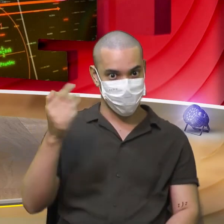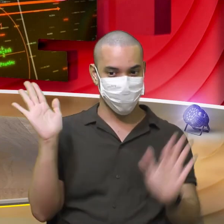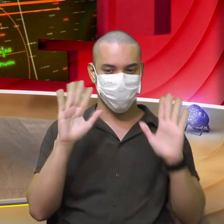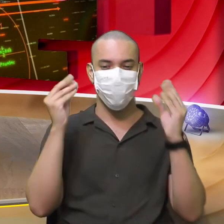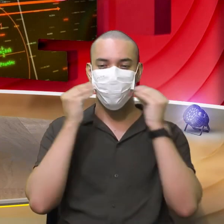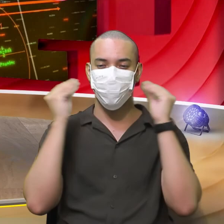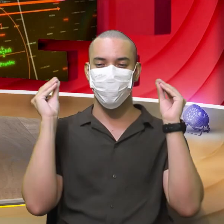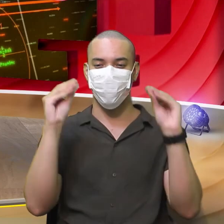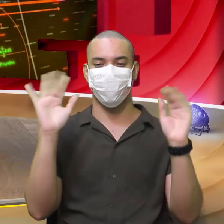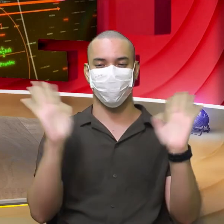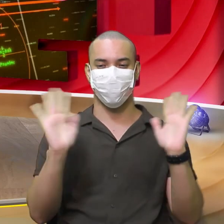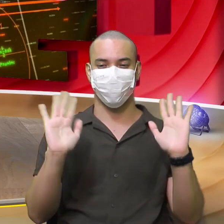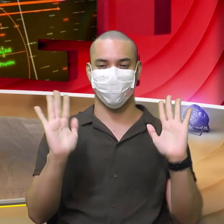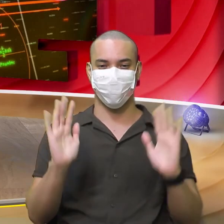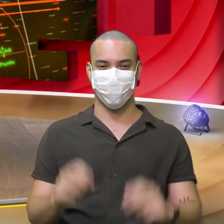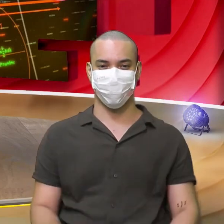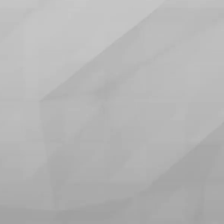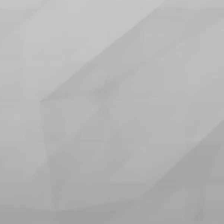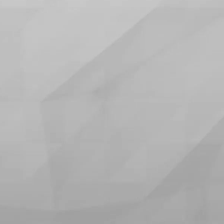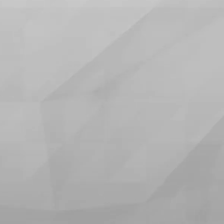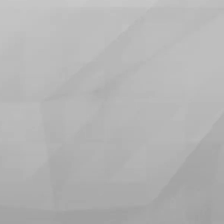Beijo no coração Tchau tchau